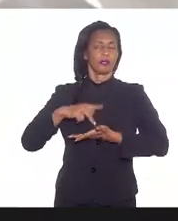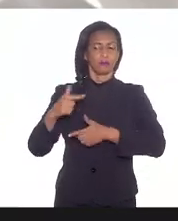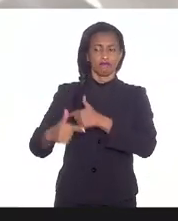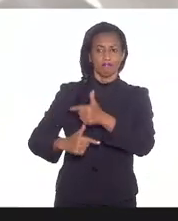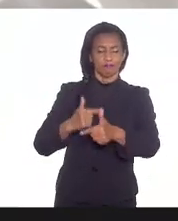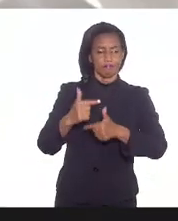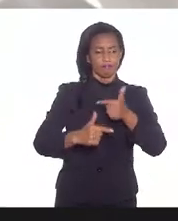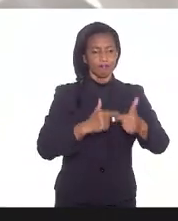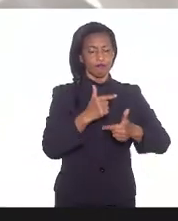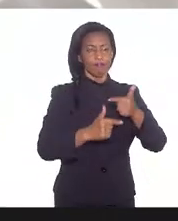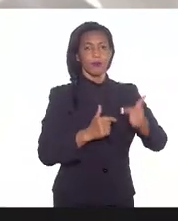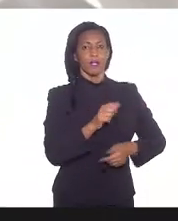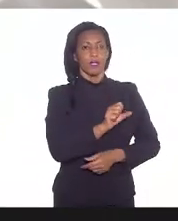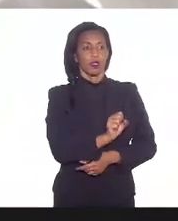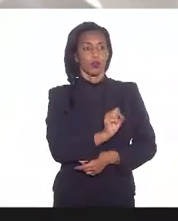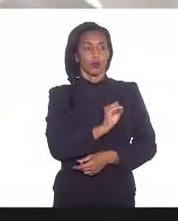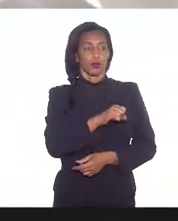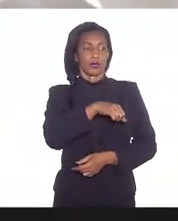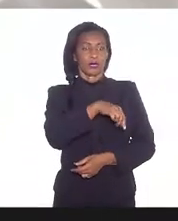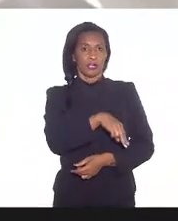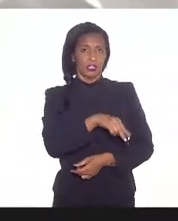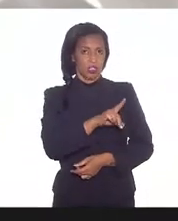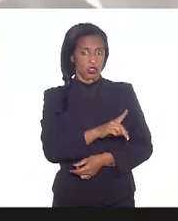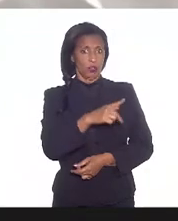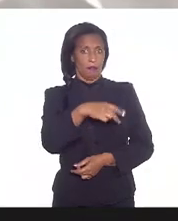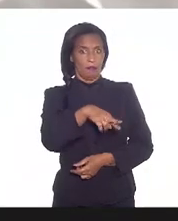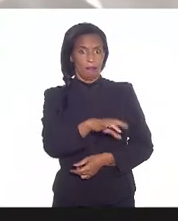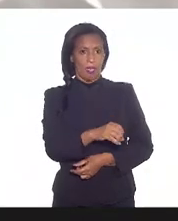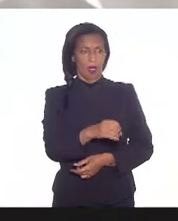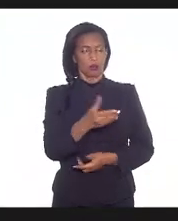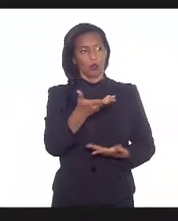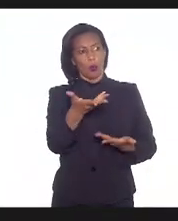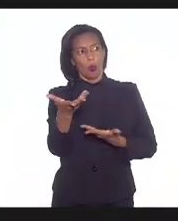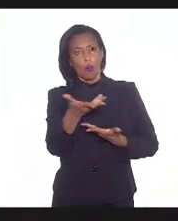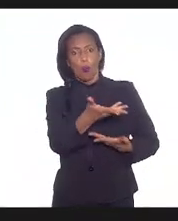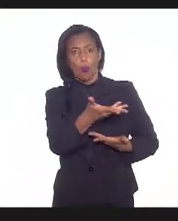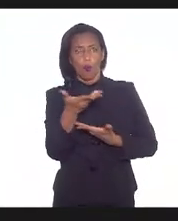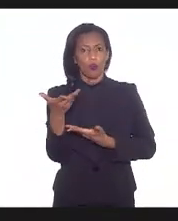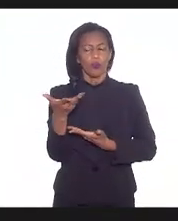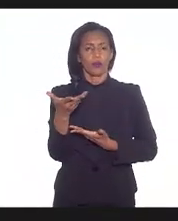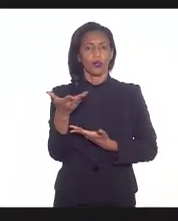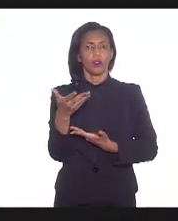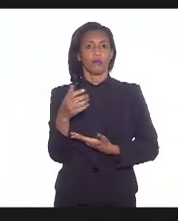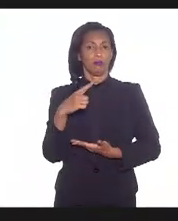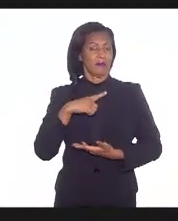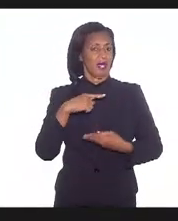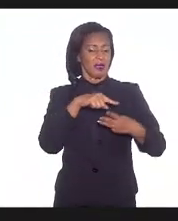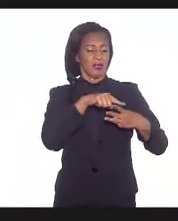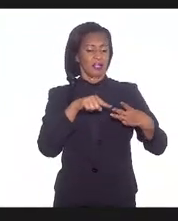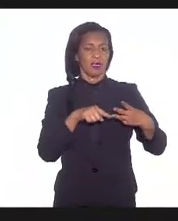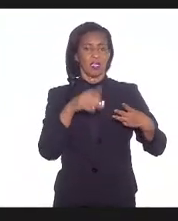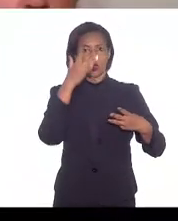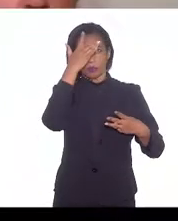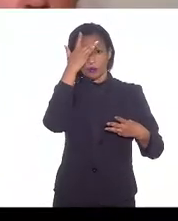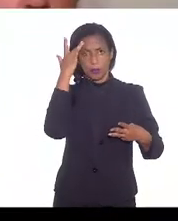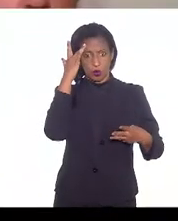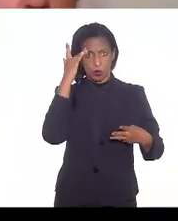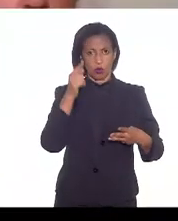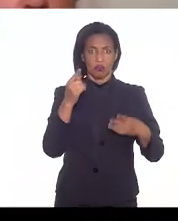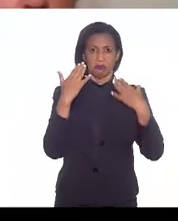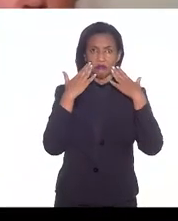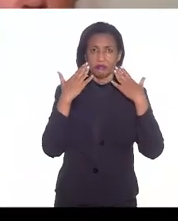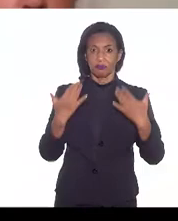trabalhadores do Sindipetro, eu então passo a palavra, sei que existem três pessoas para fazerem a sua